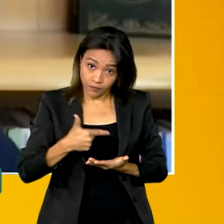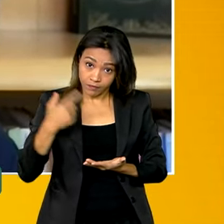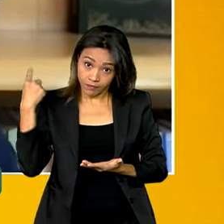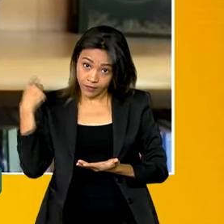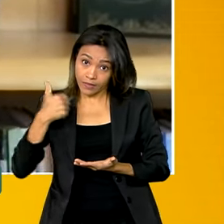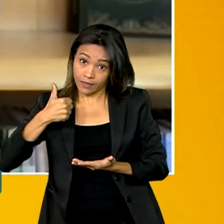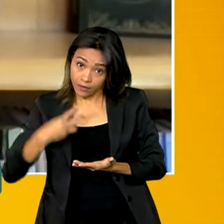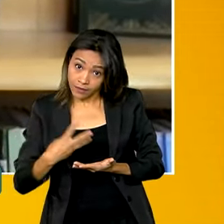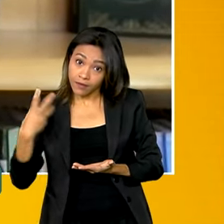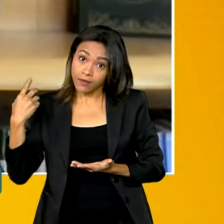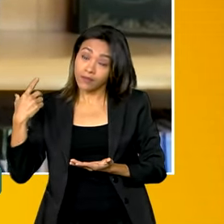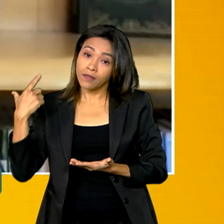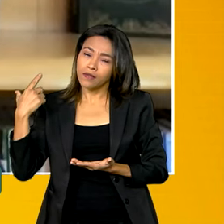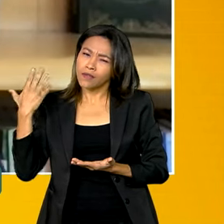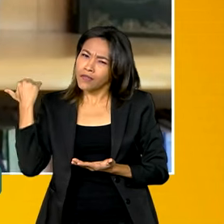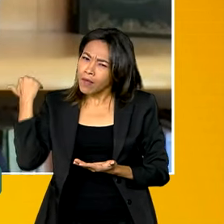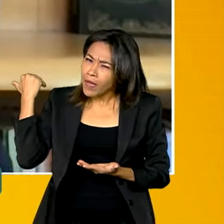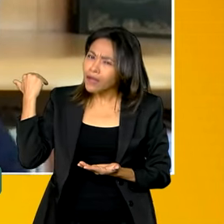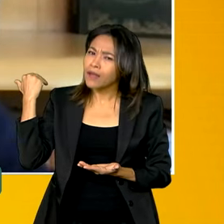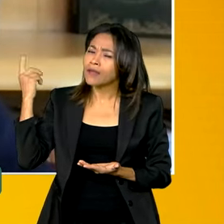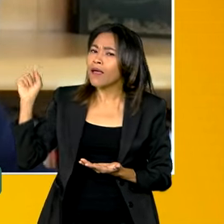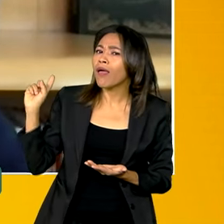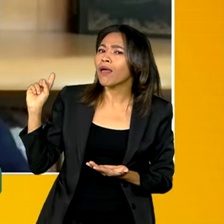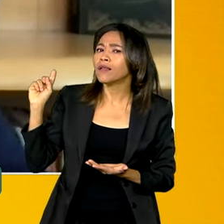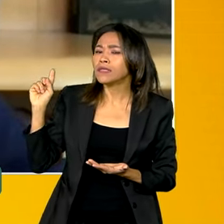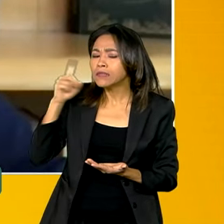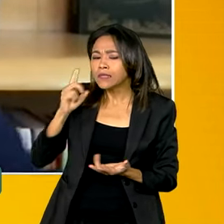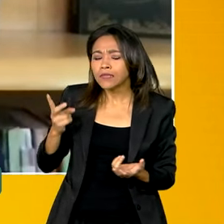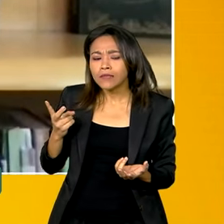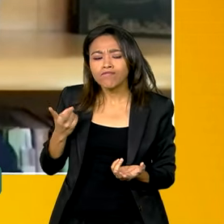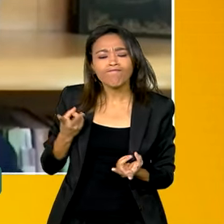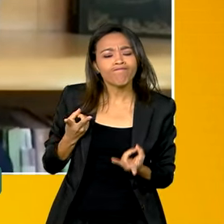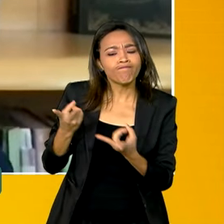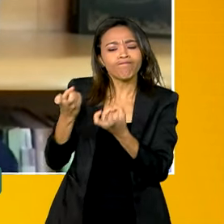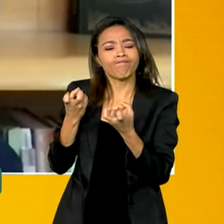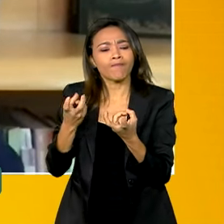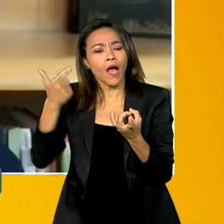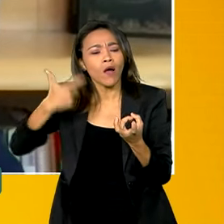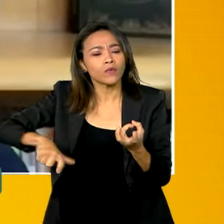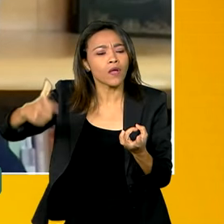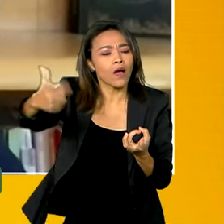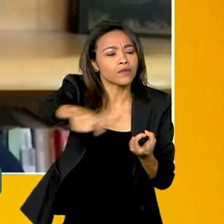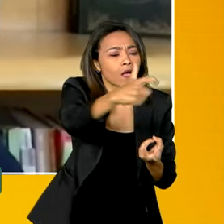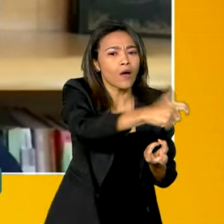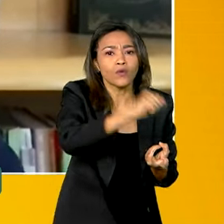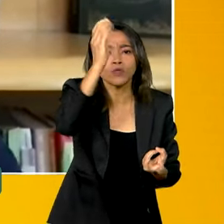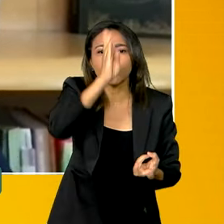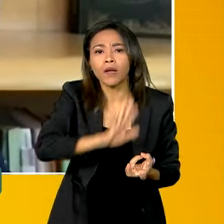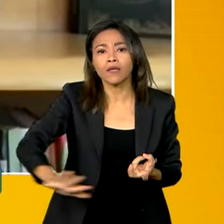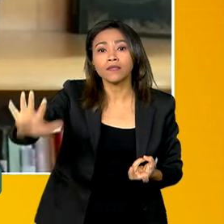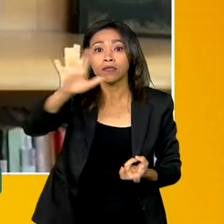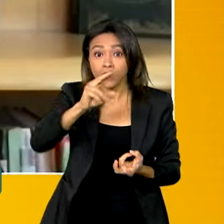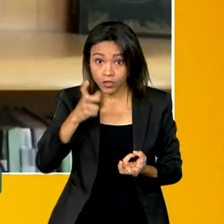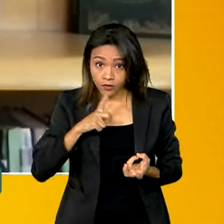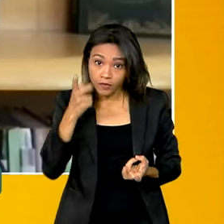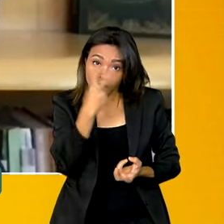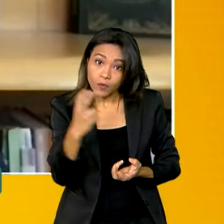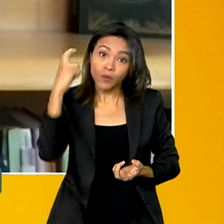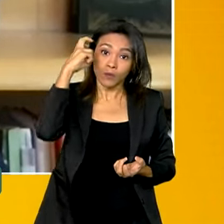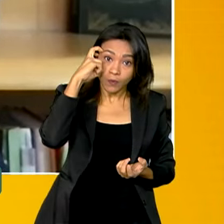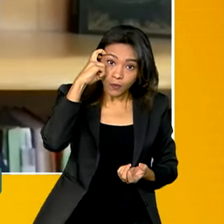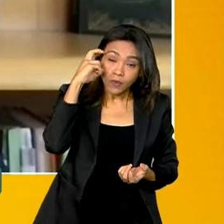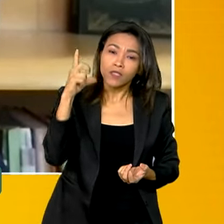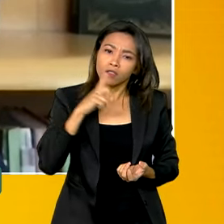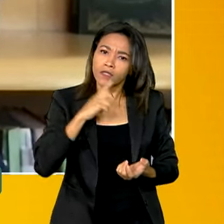Naquela doim cultural, onde ele foi identificar onde é que existia no Brasil manifestações culturais que tivessem, assim,